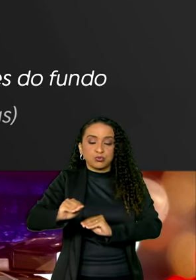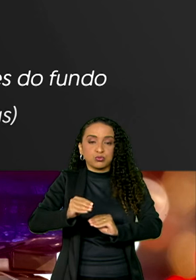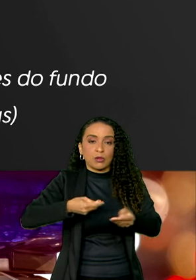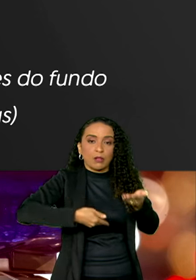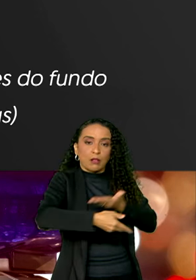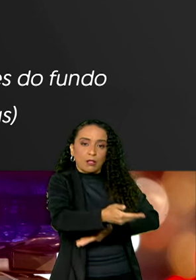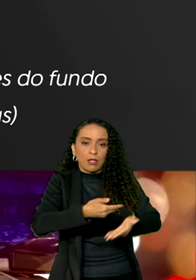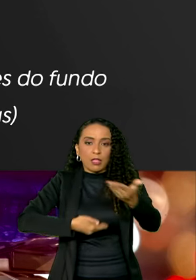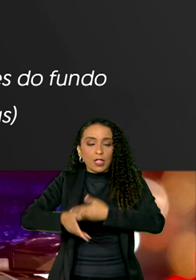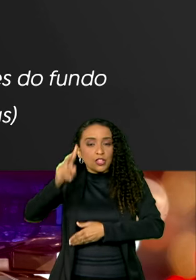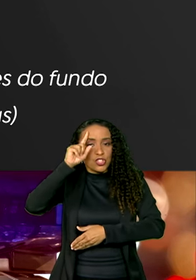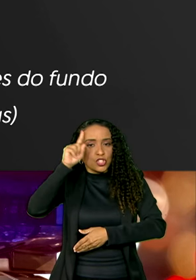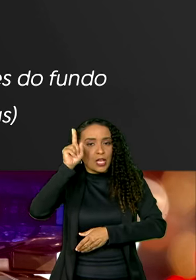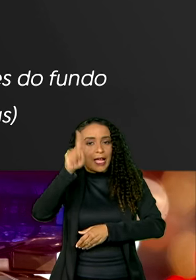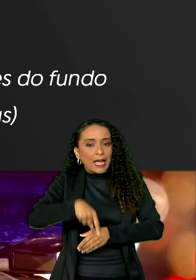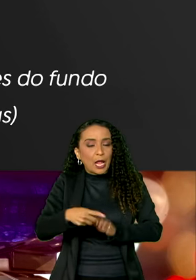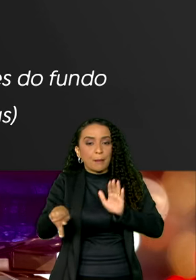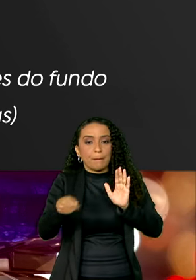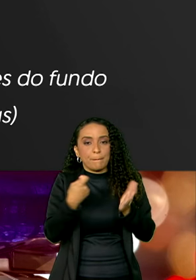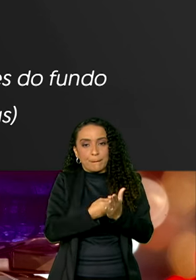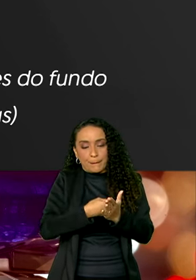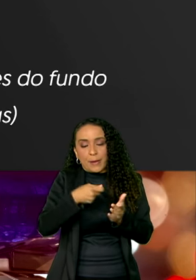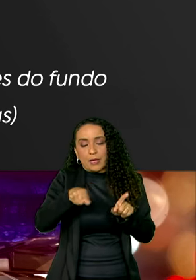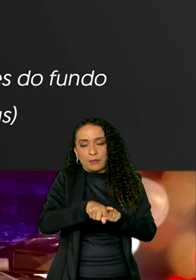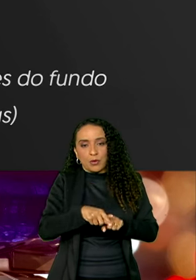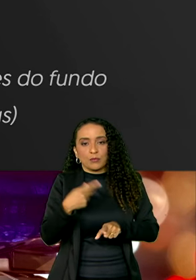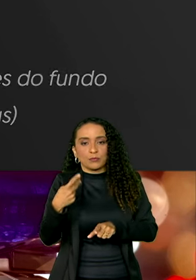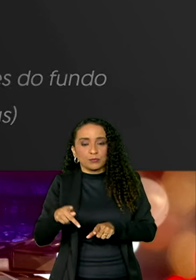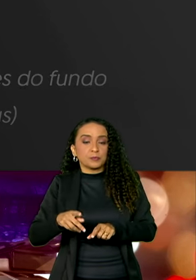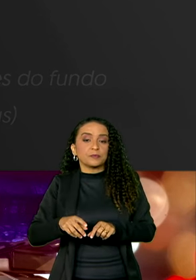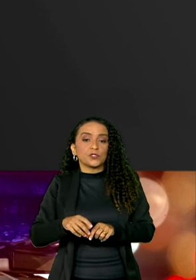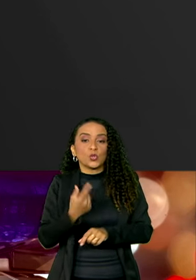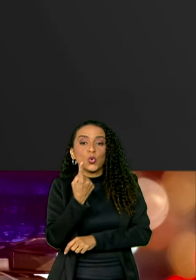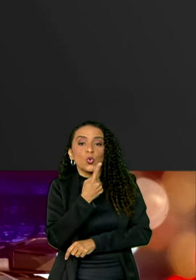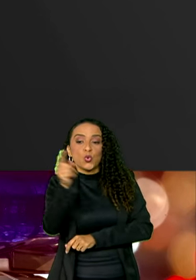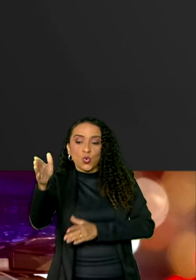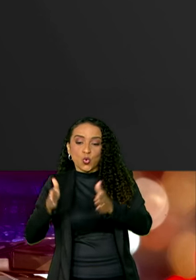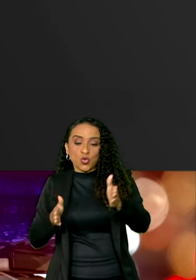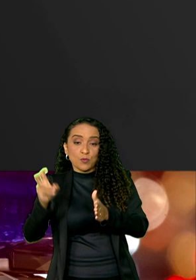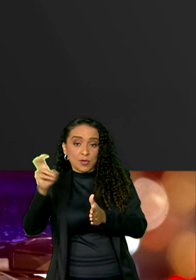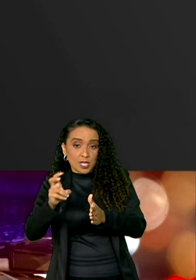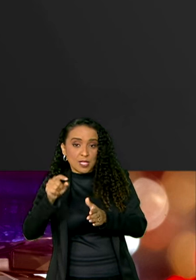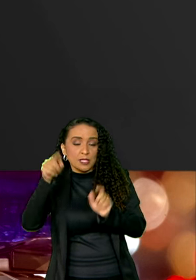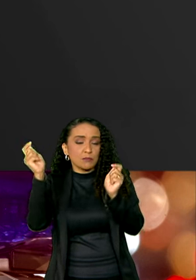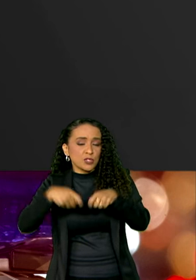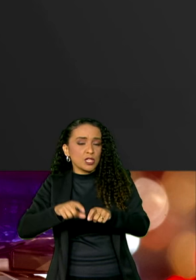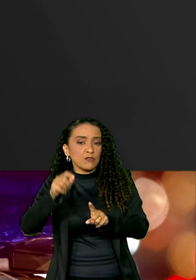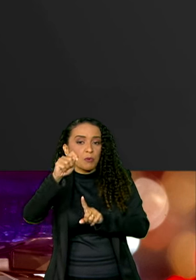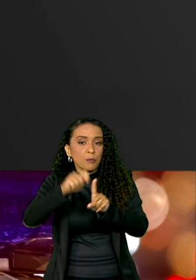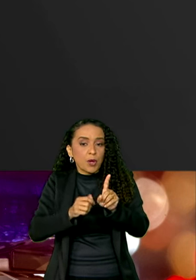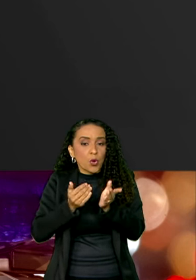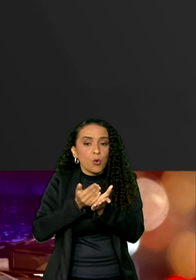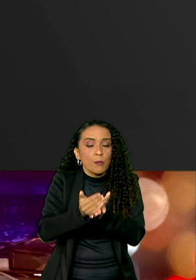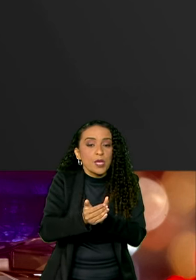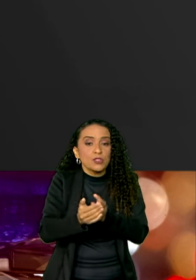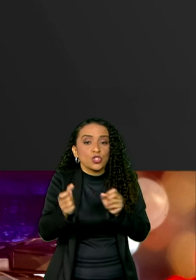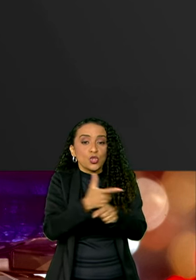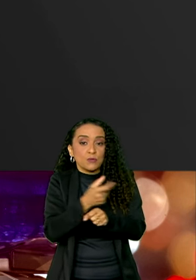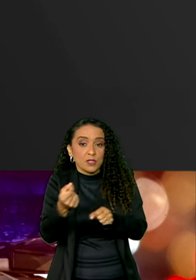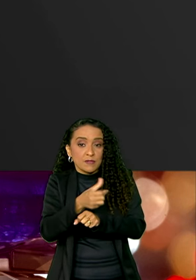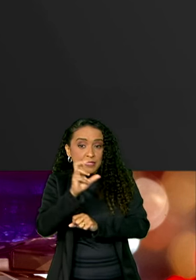diárias são custeadas por ele. Na quinta e última fase, prevista para o início de